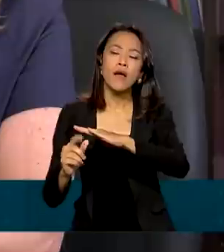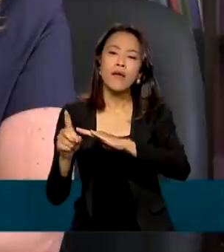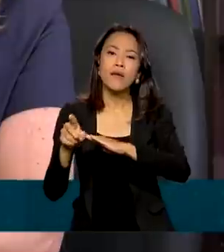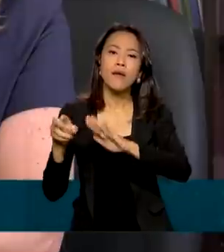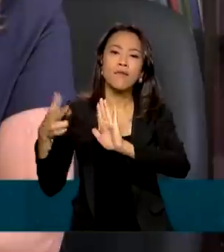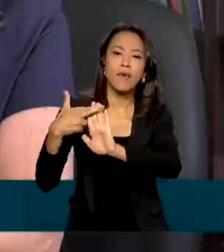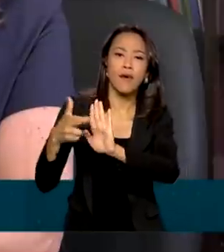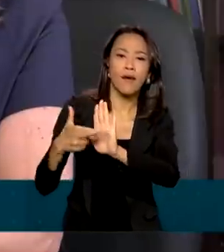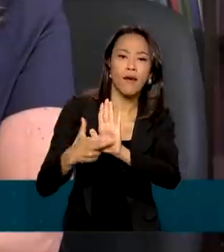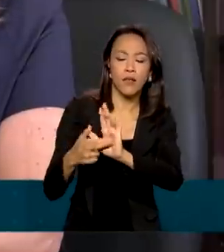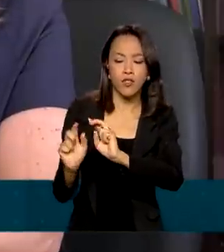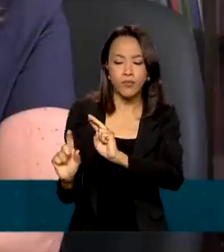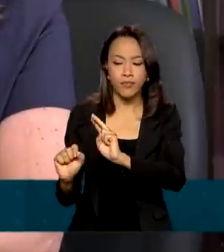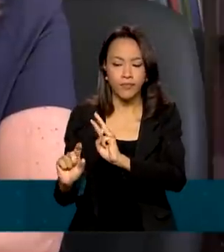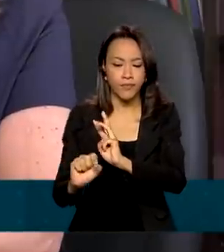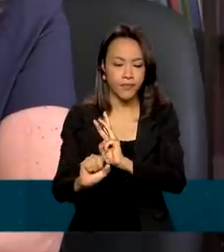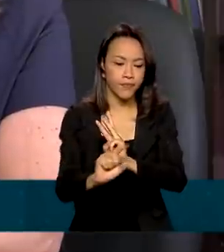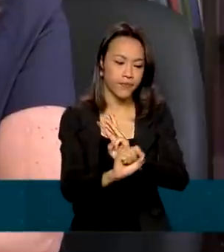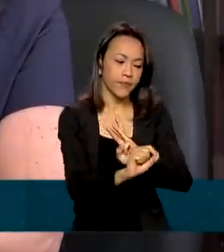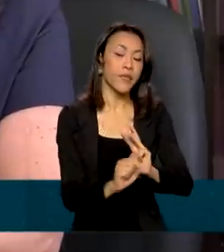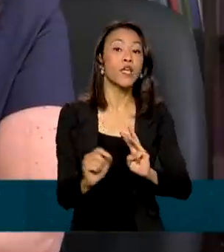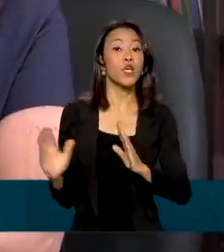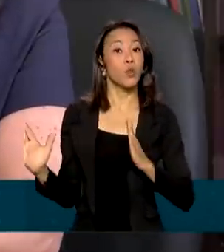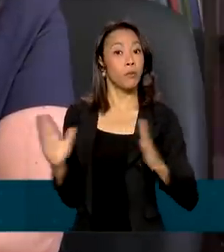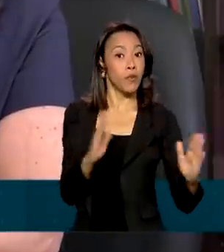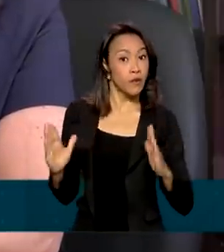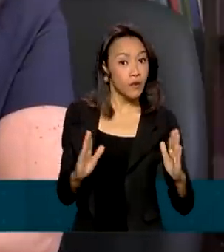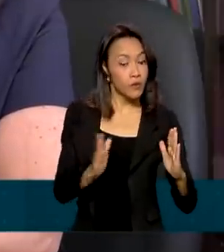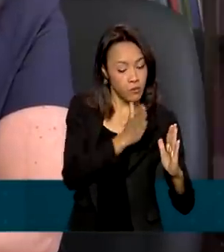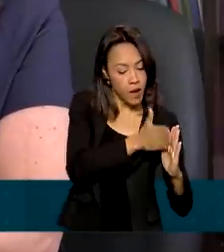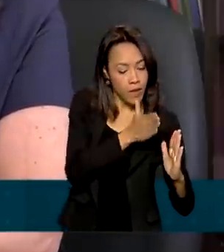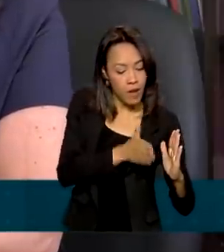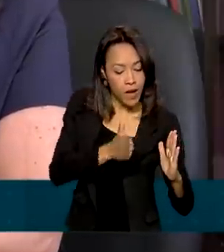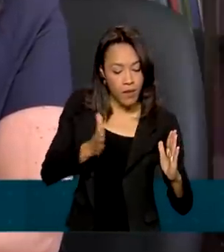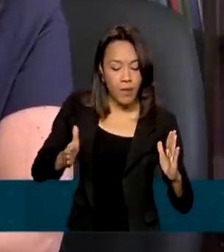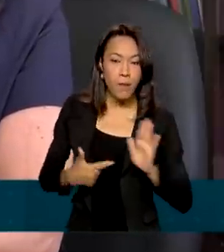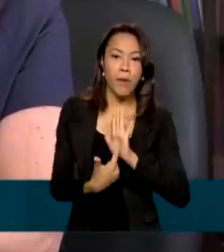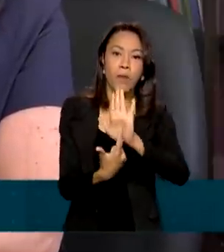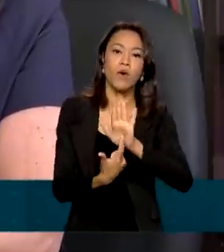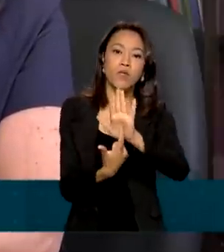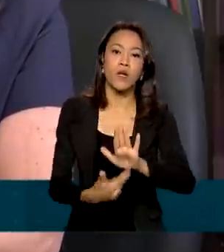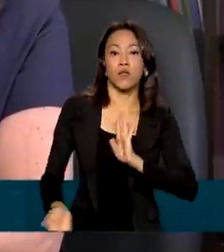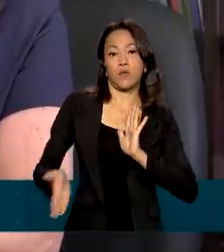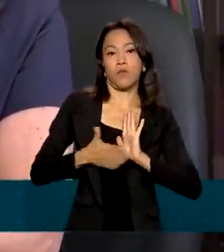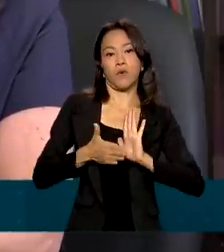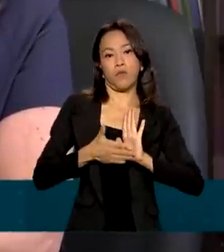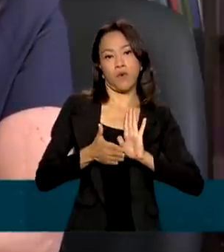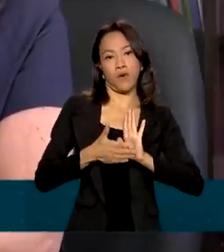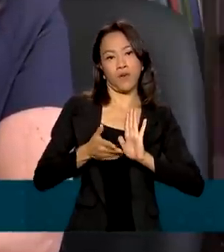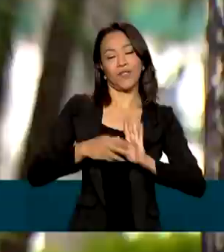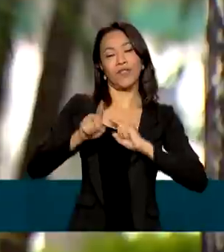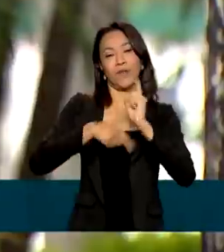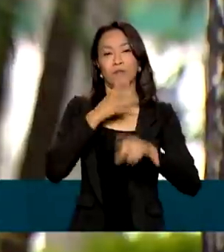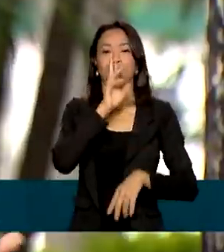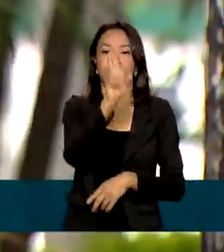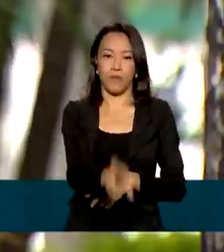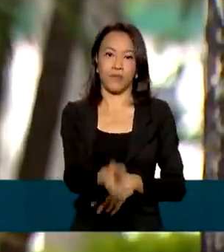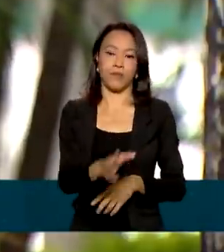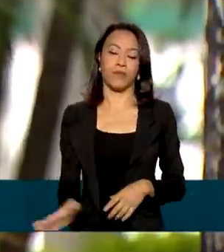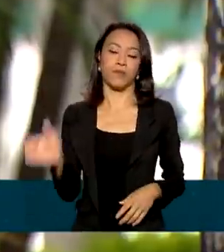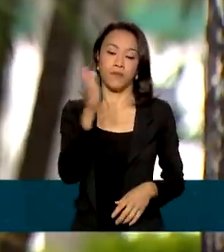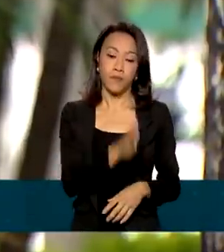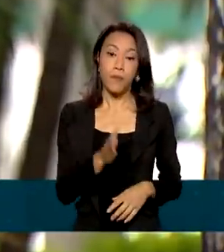seleção e o cronograma para a apresentação das propostas e divulgação dos resultados. Um dos